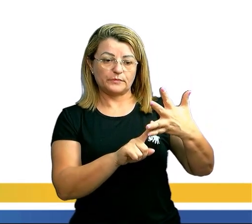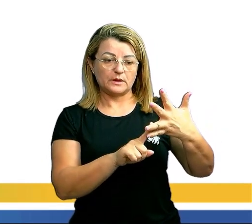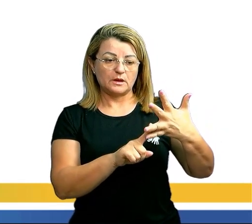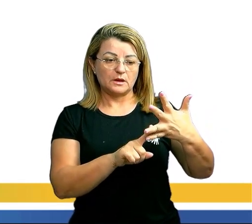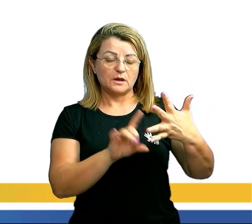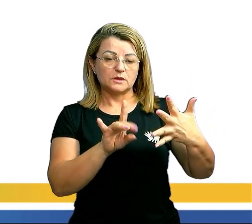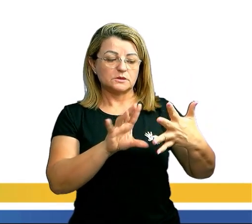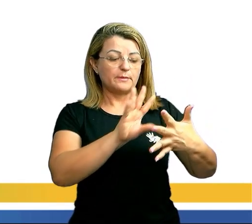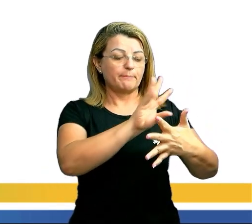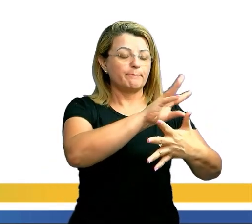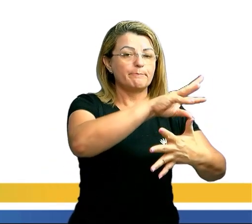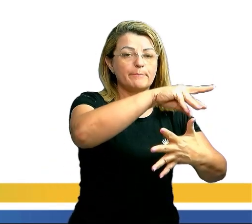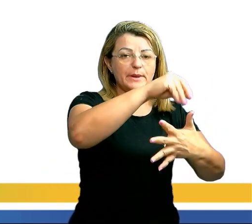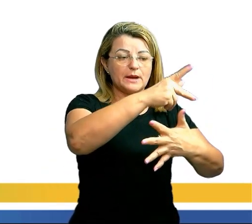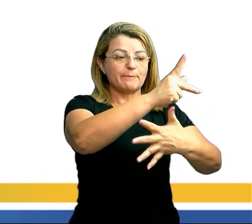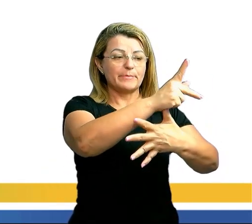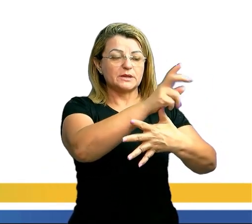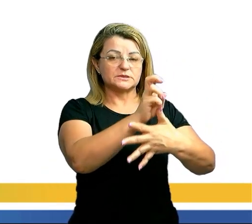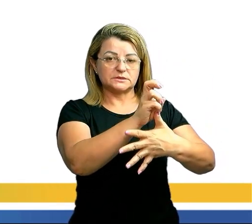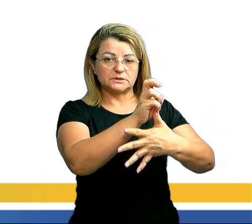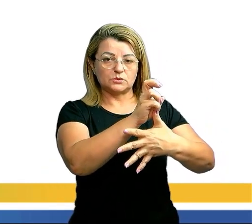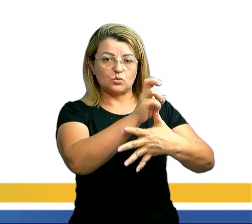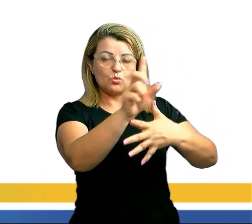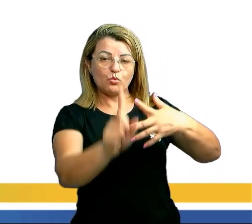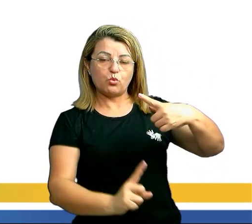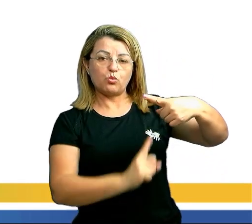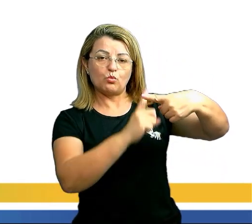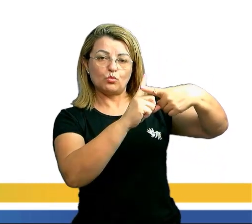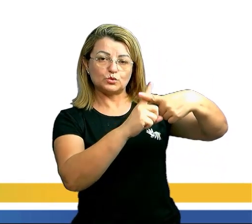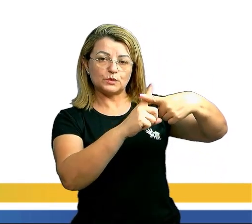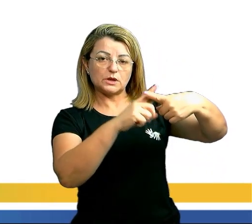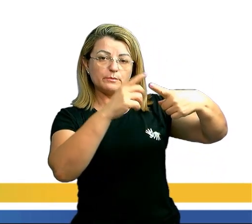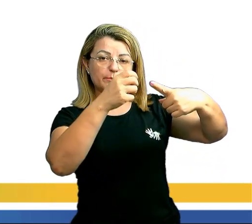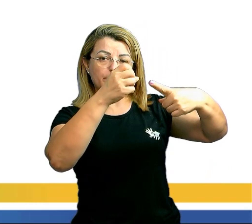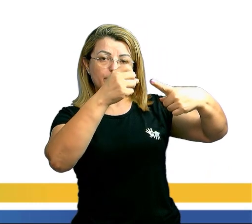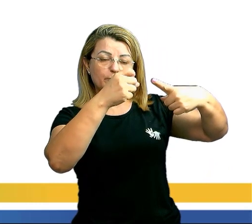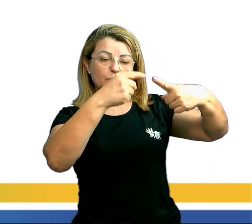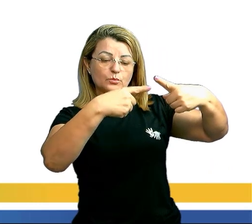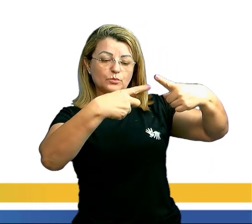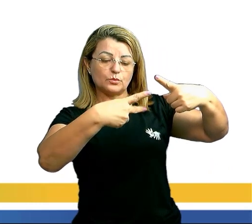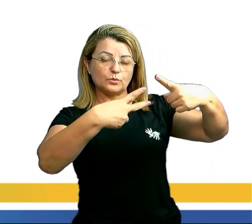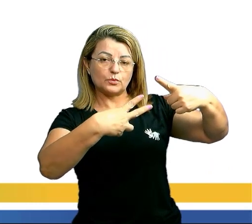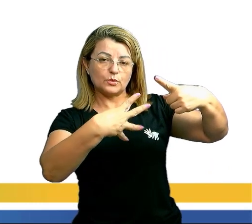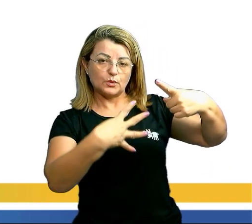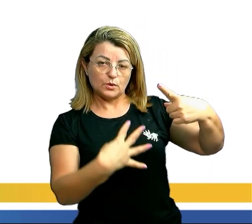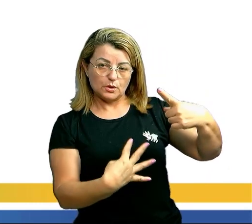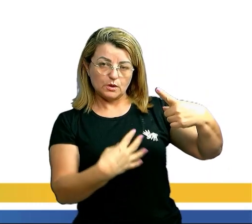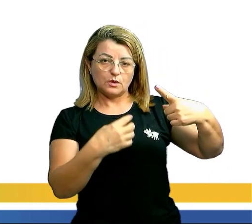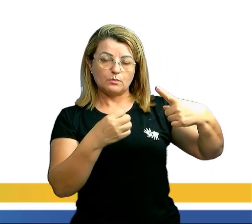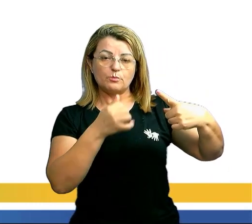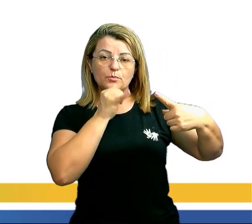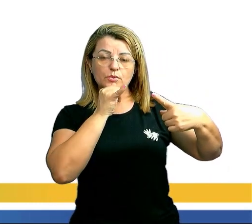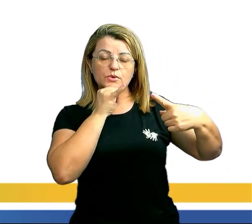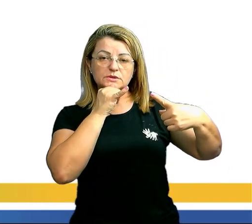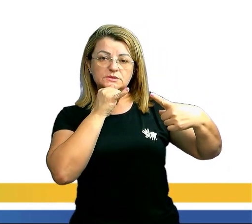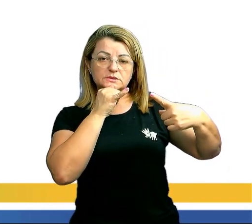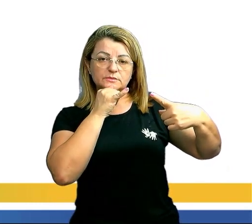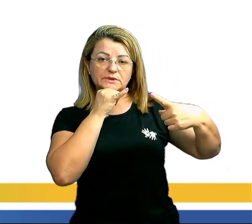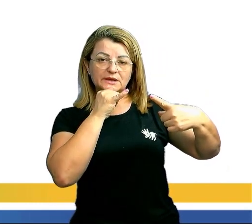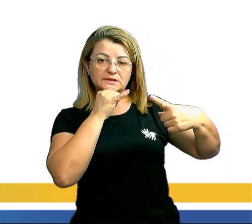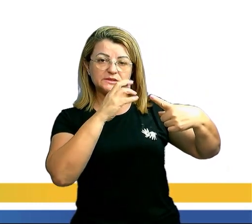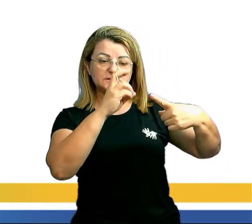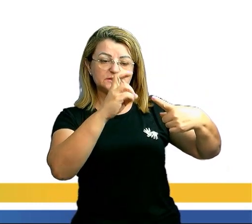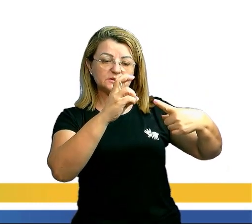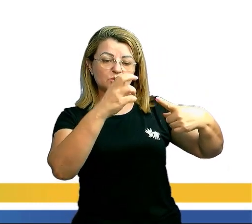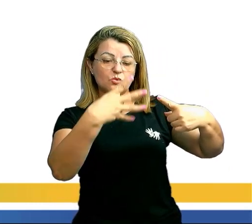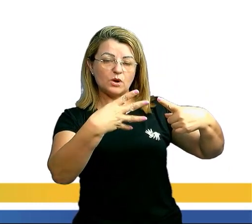basta pegar P de 5 e multiplicar de forma decrescente. 5 vezes 4, vezes 3, vezes